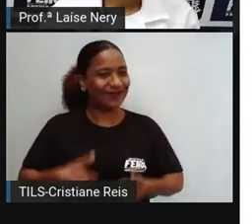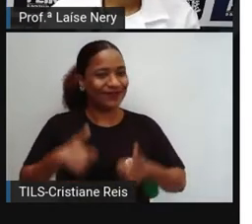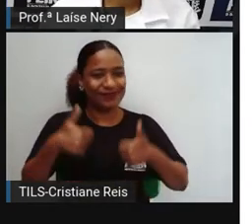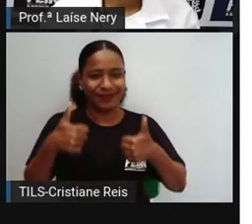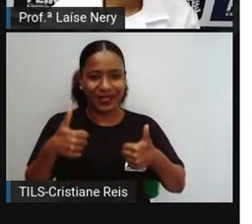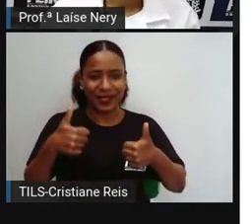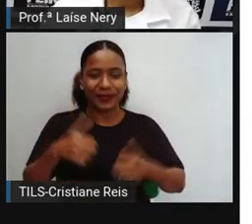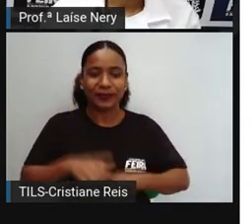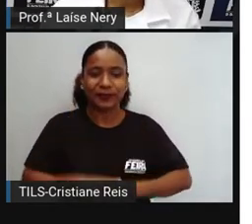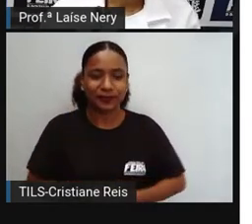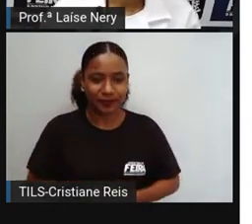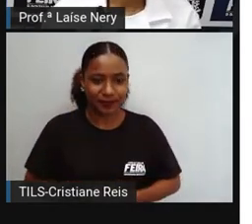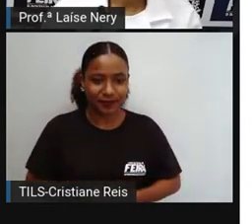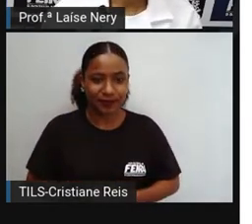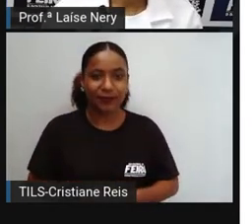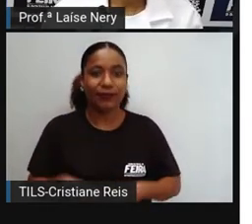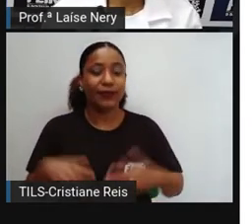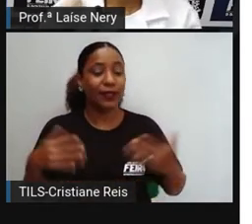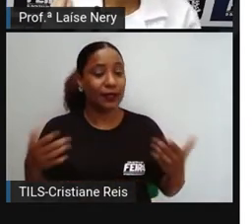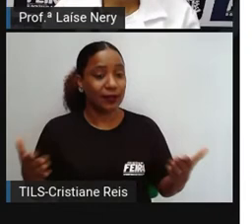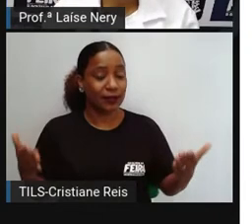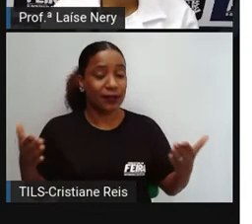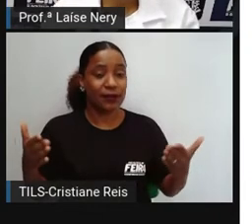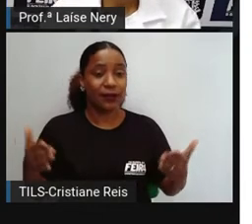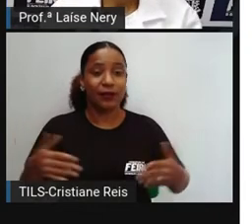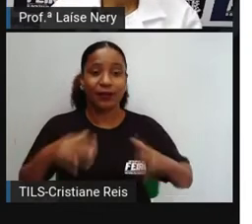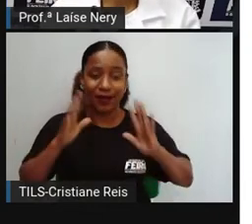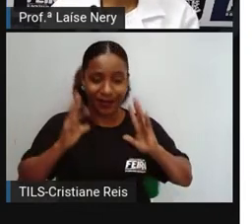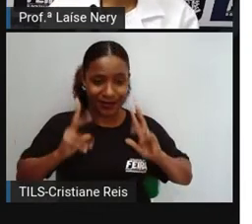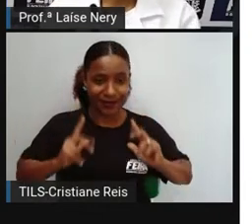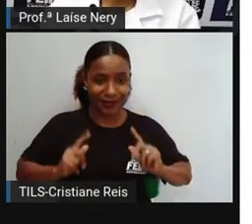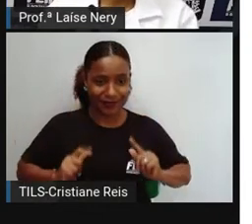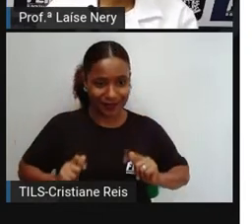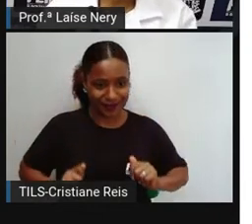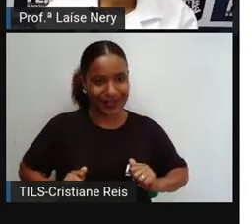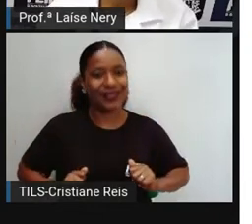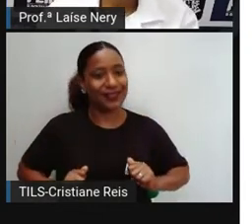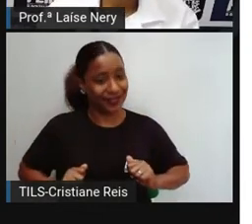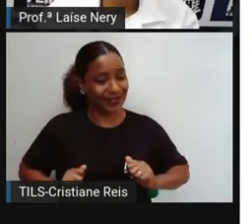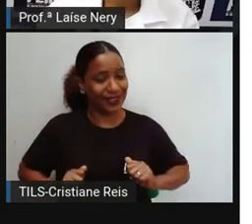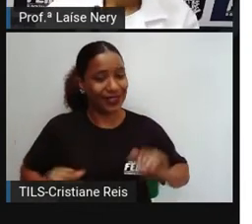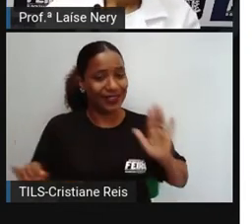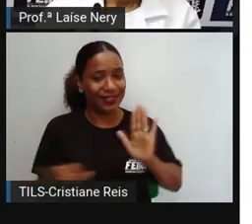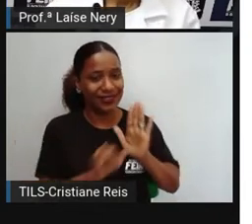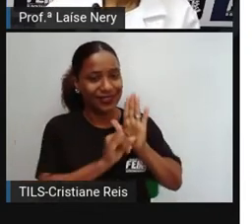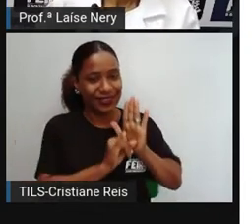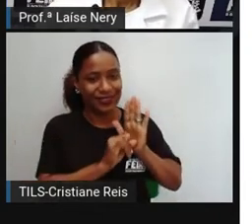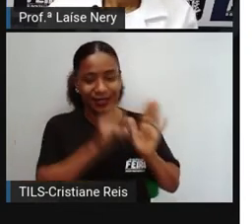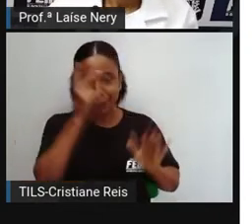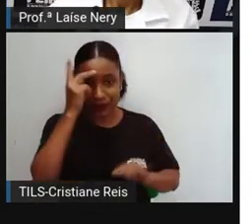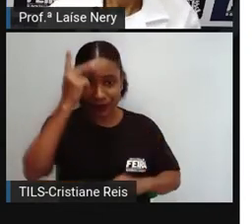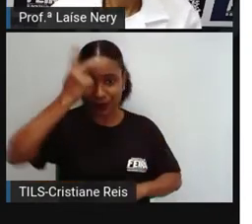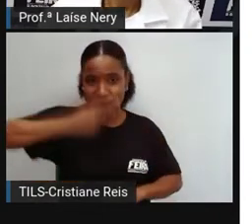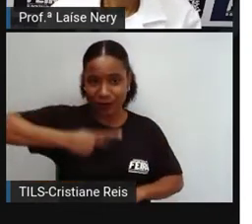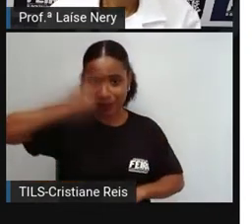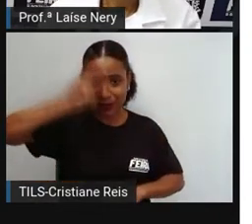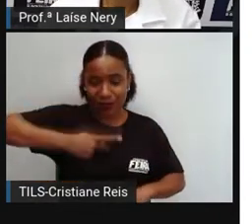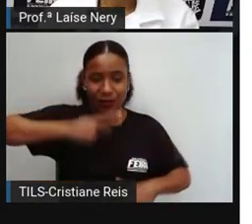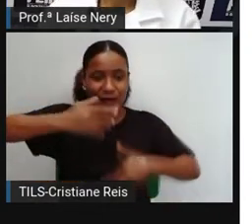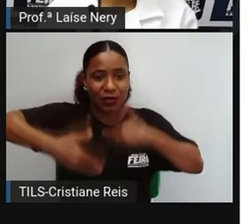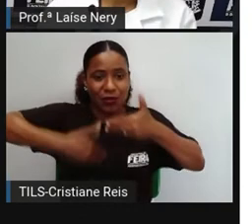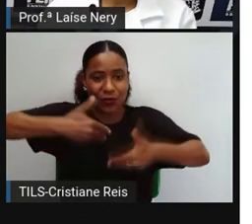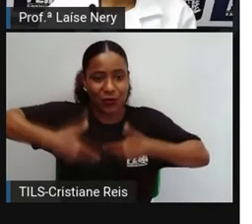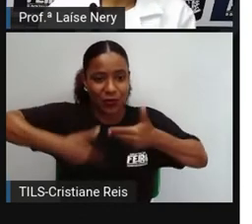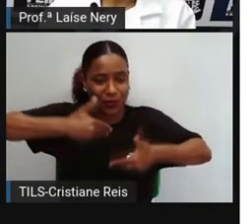A higiene pessoal faz parte da identidade de quem cuida de si mesmo. E atualmente, por exemplo,